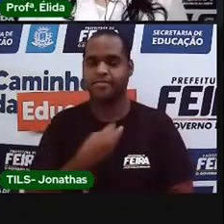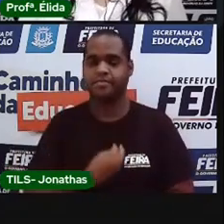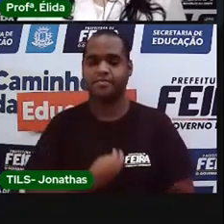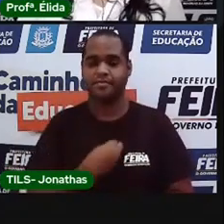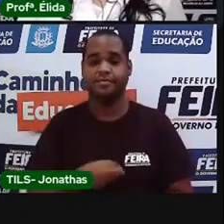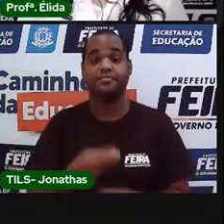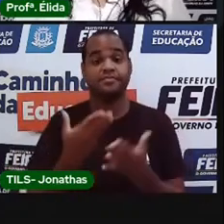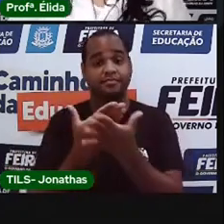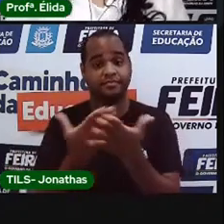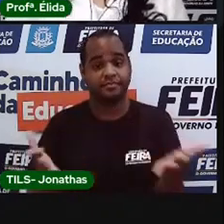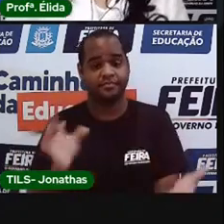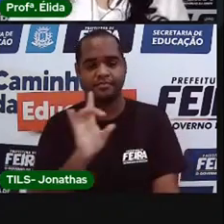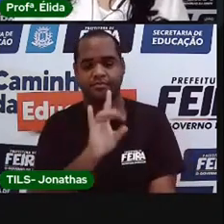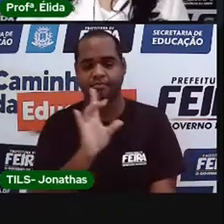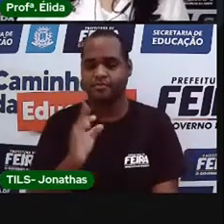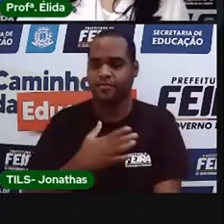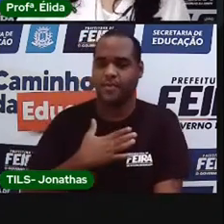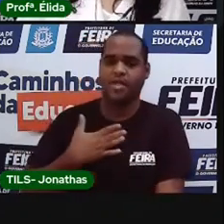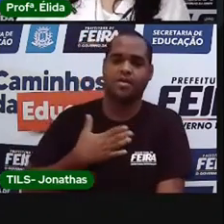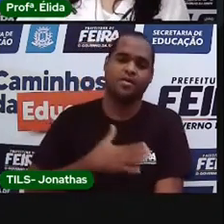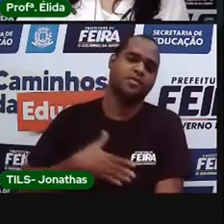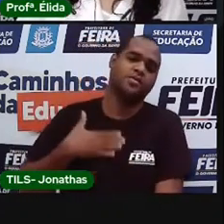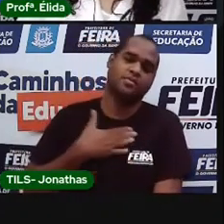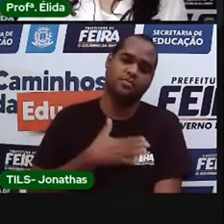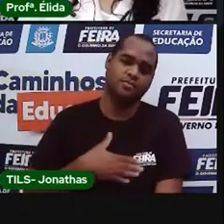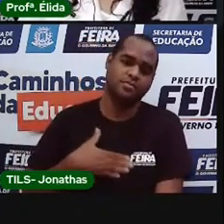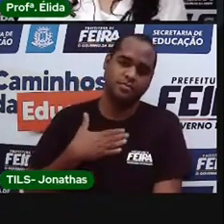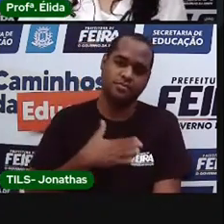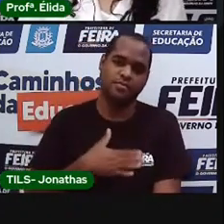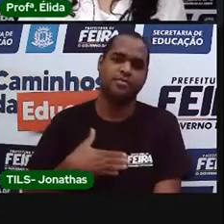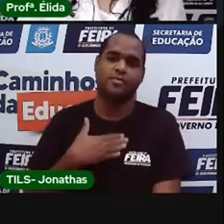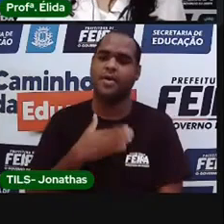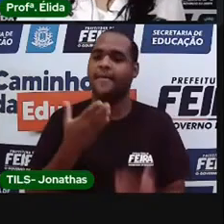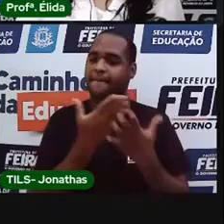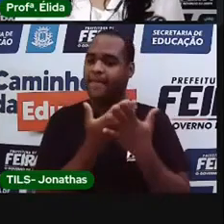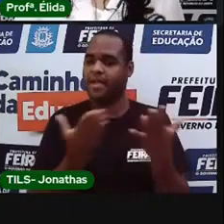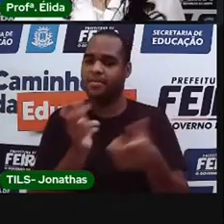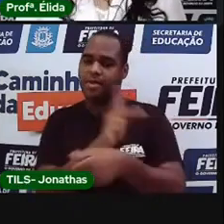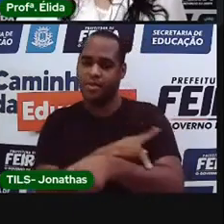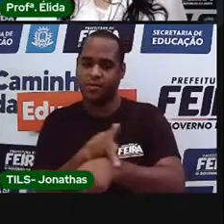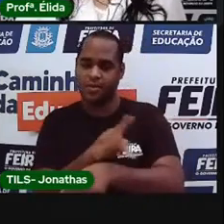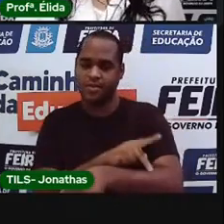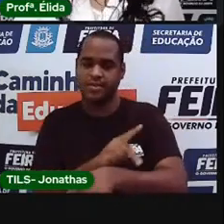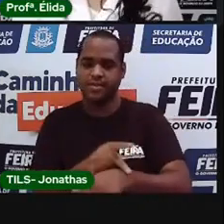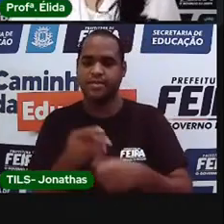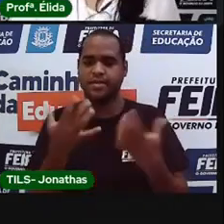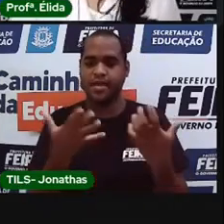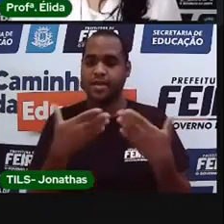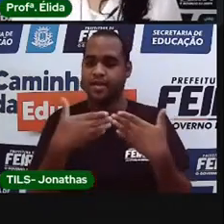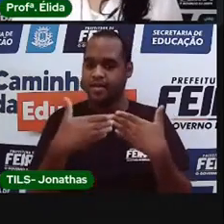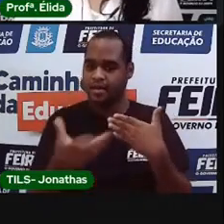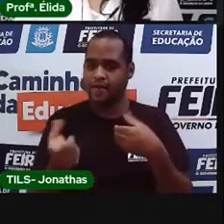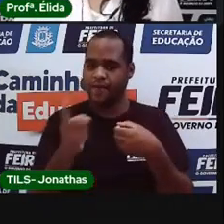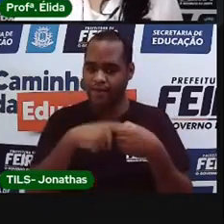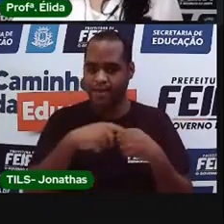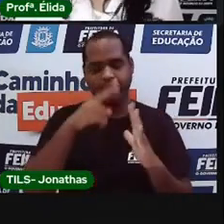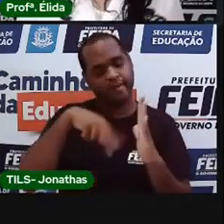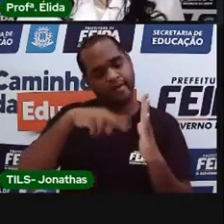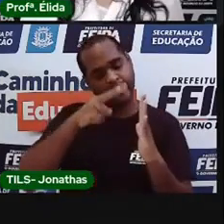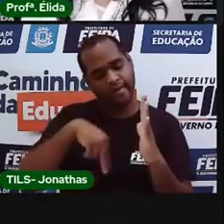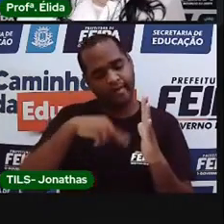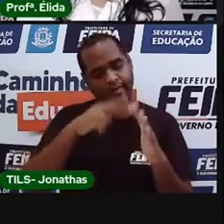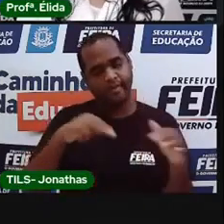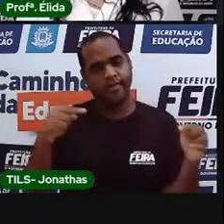Eu gostaria muito, e isso faz parte do nosso percurso pedagógico, De montarmos um clube de leitura.